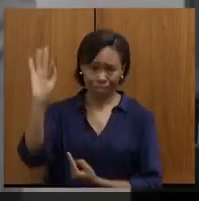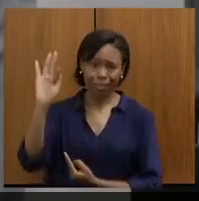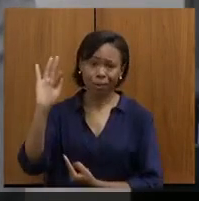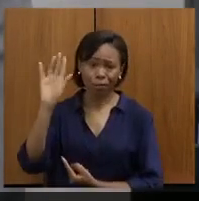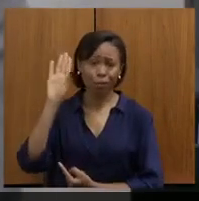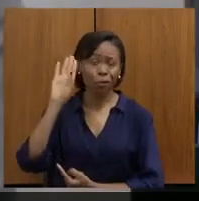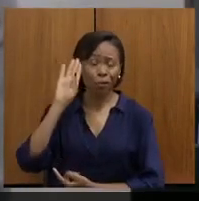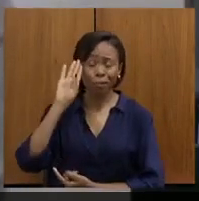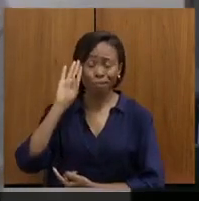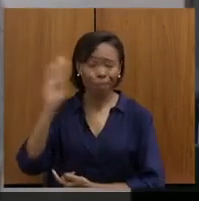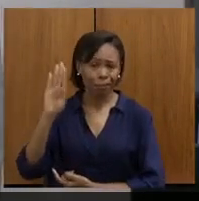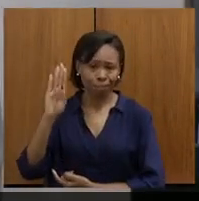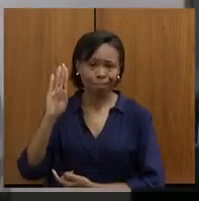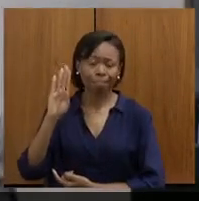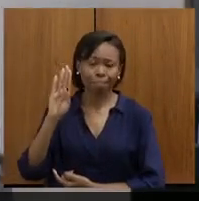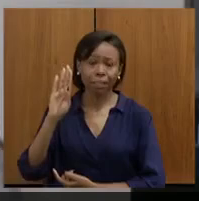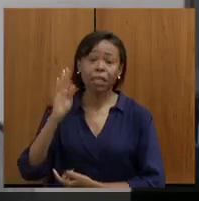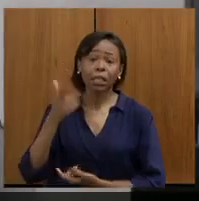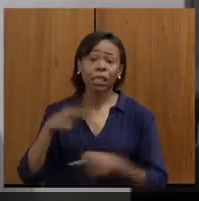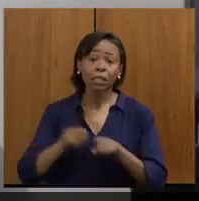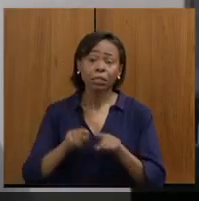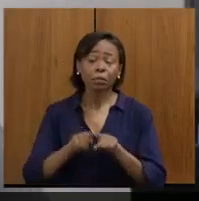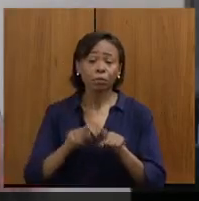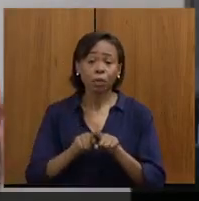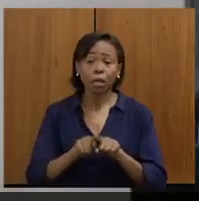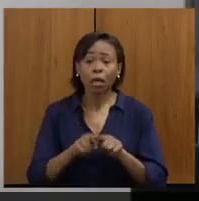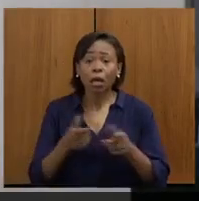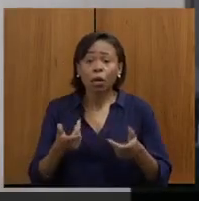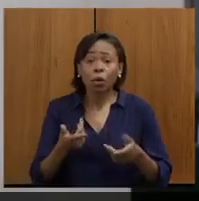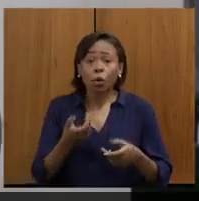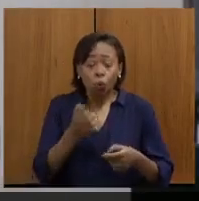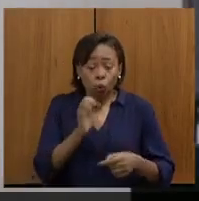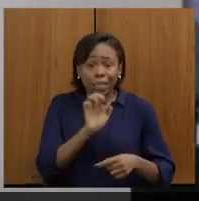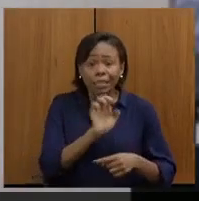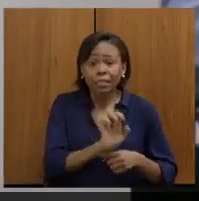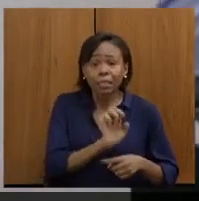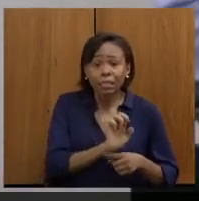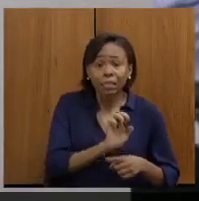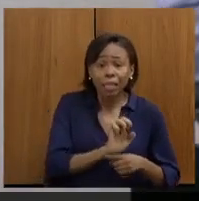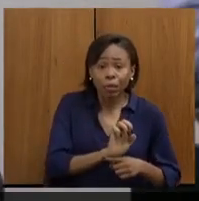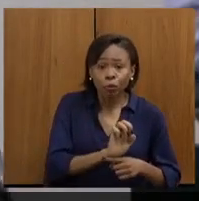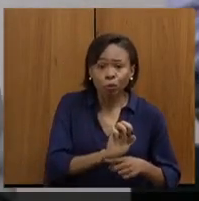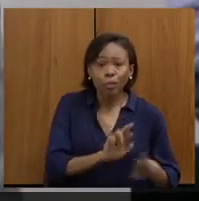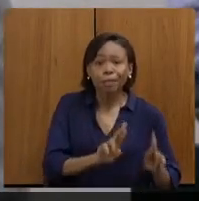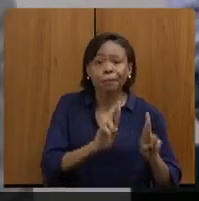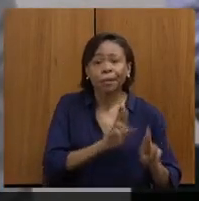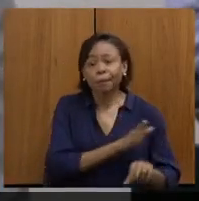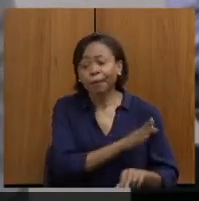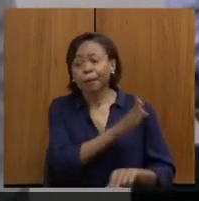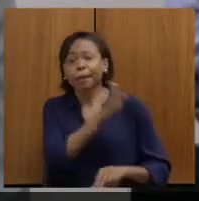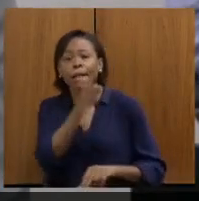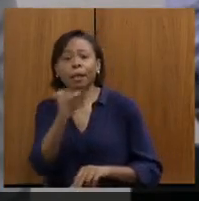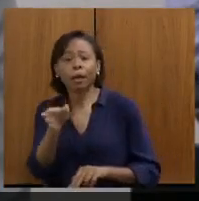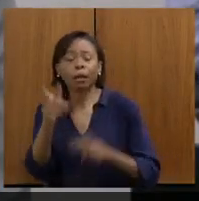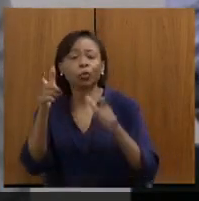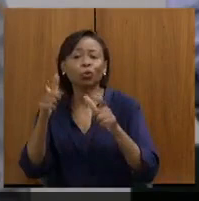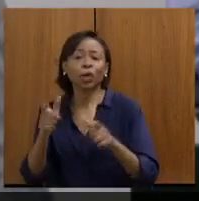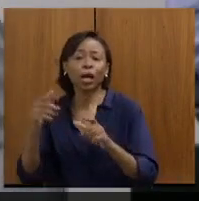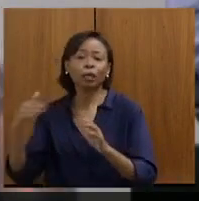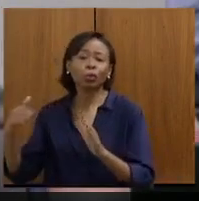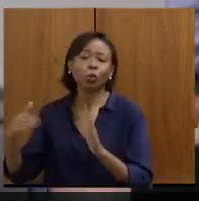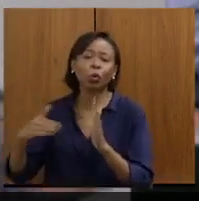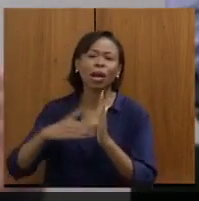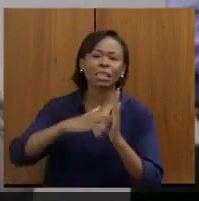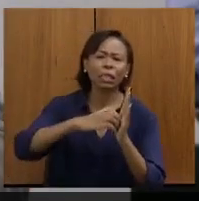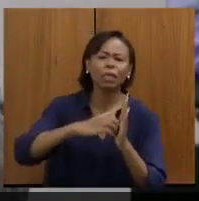o conjunto do Estado que tem que comparecer àquele acidente. Lembrar, por exemplo, aquele